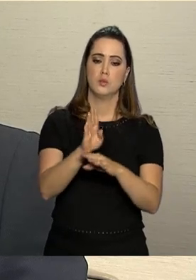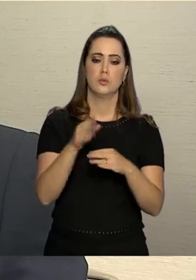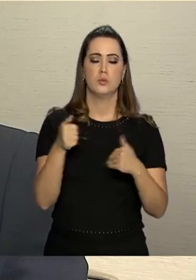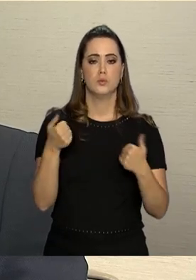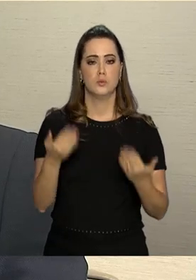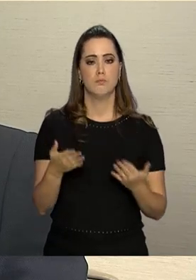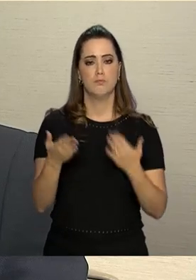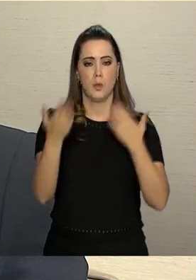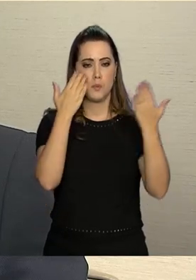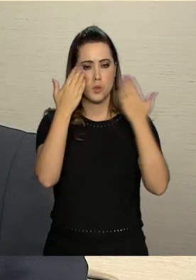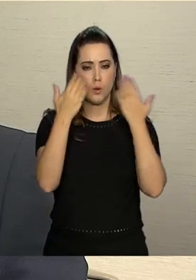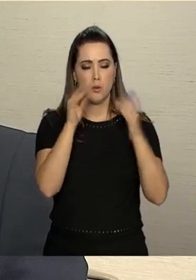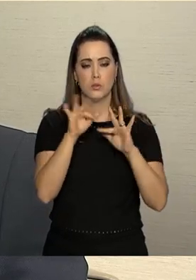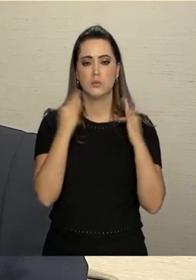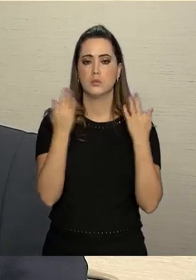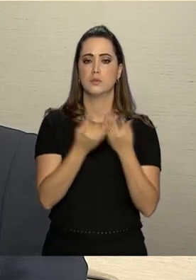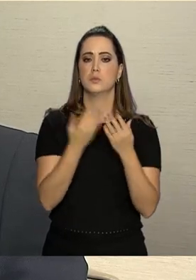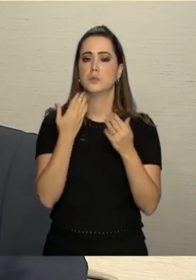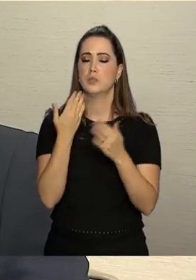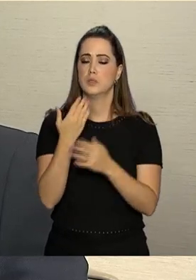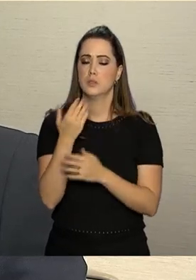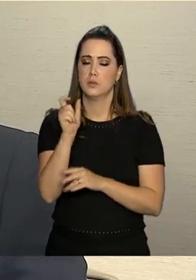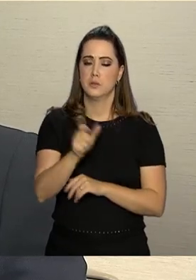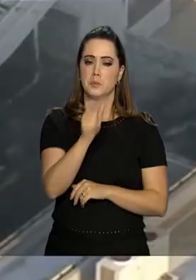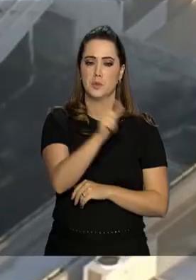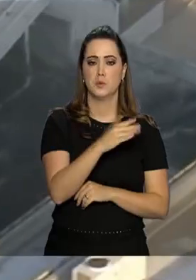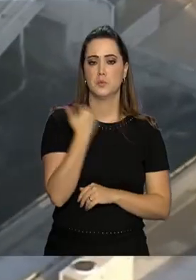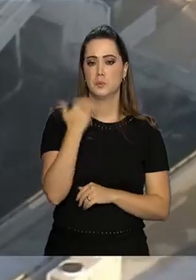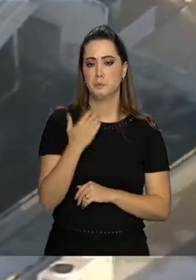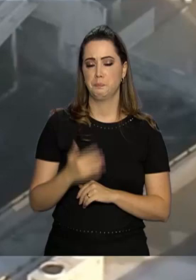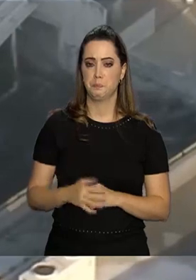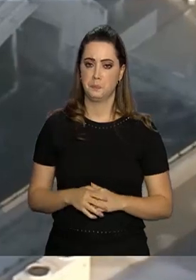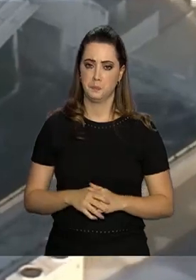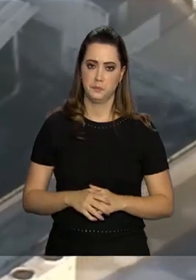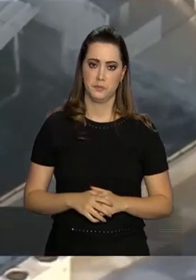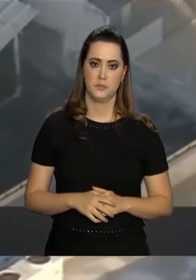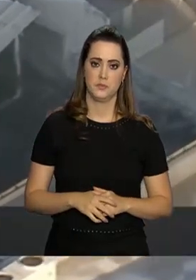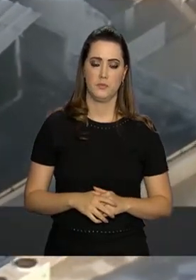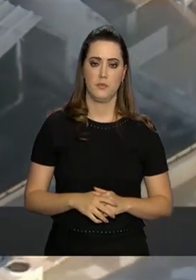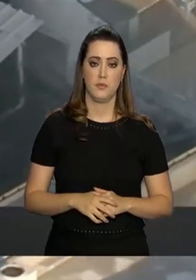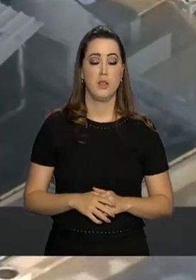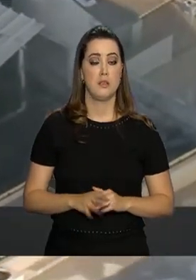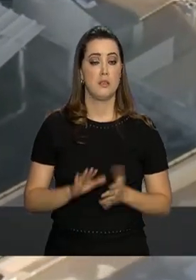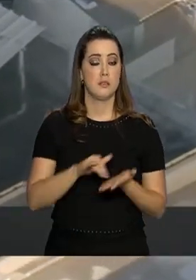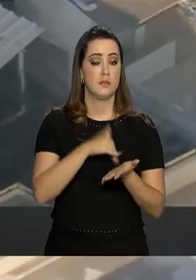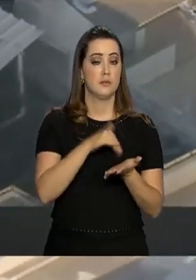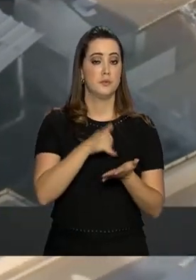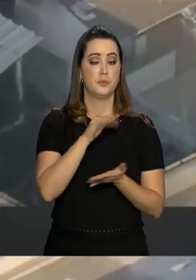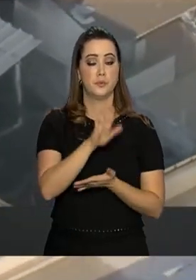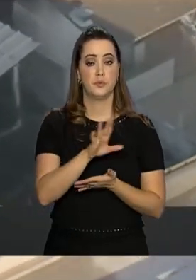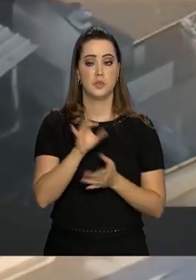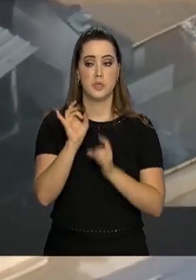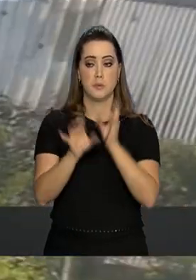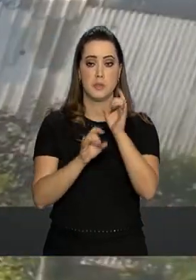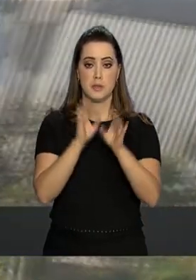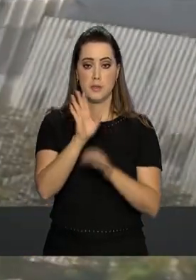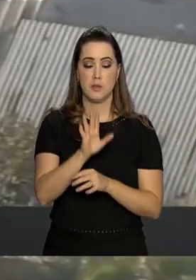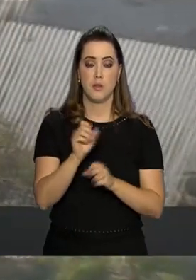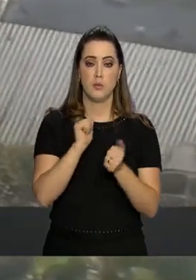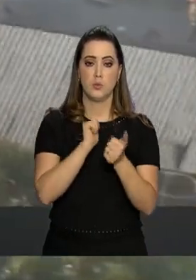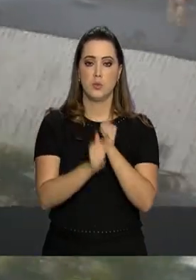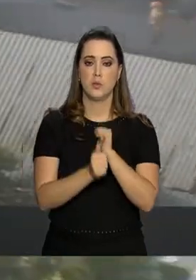psicológico às famílias que perderam seus entes queridos. A Secretaria Especial do Esporte do Ministério da Cidadania